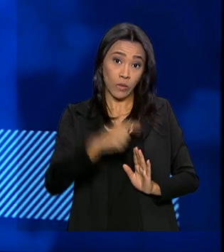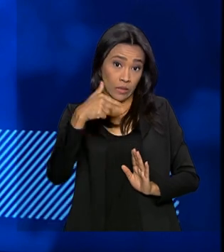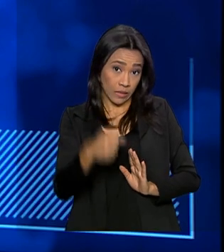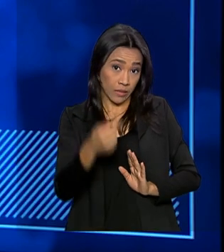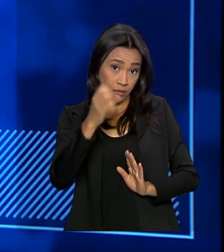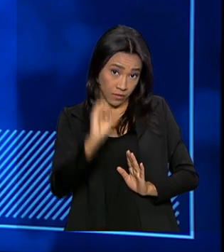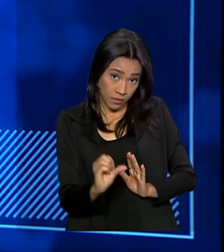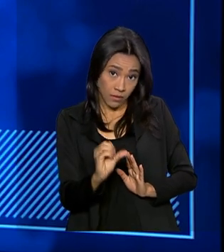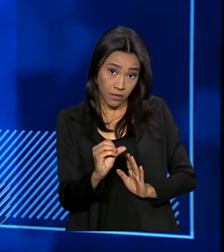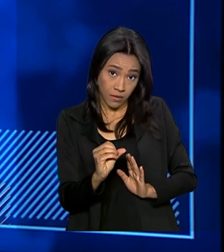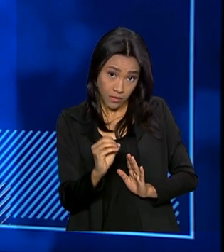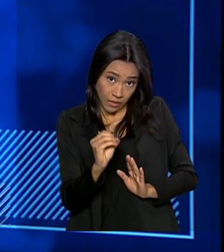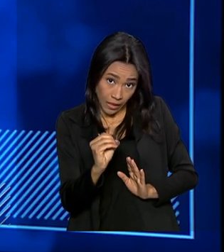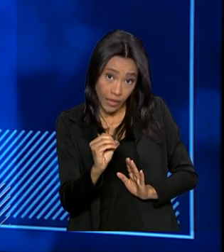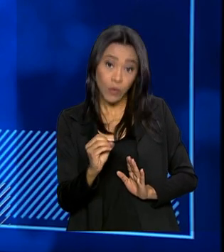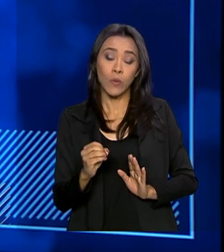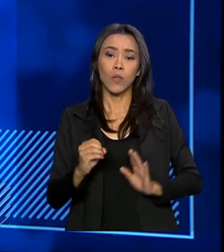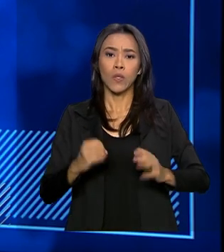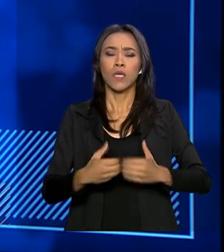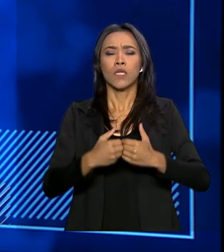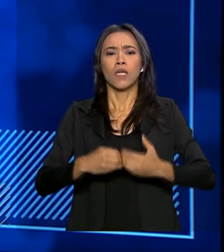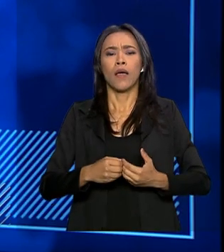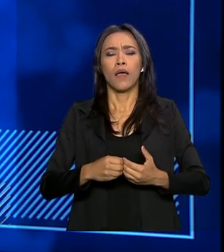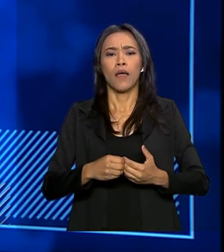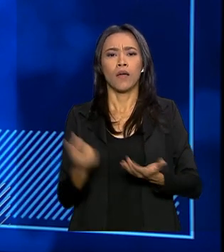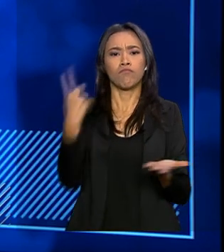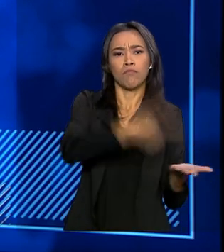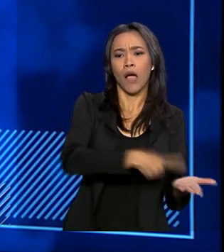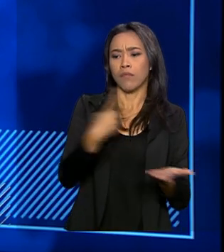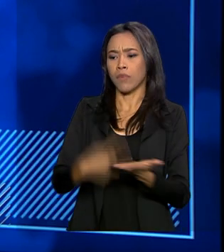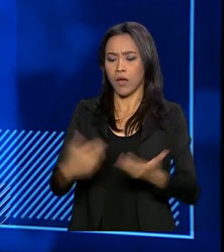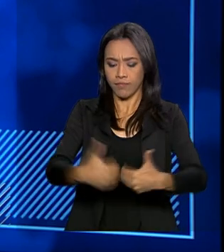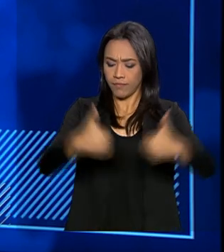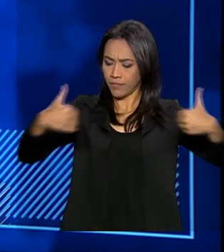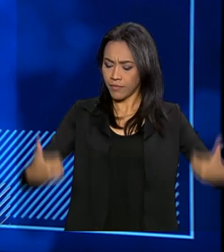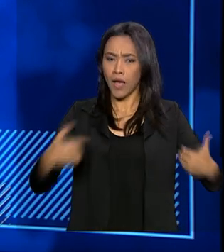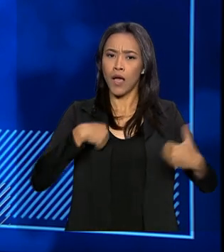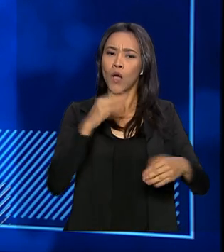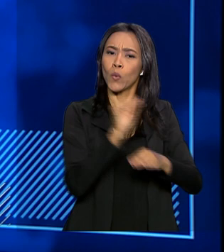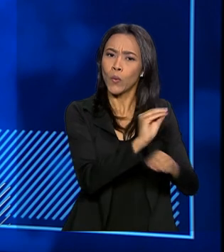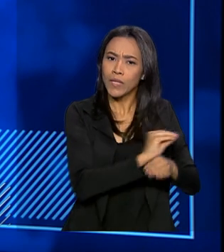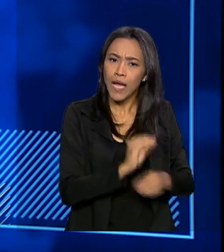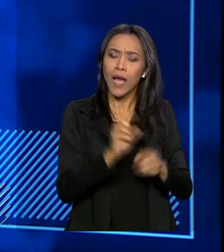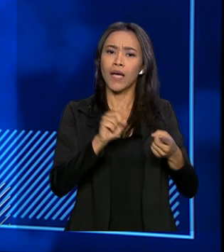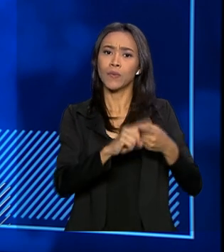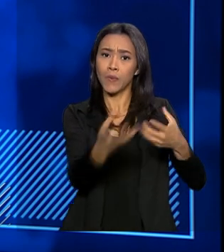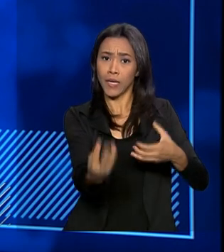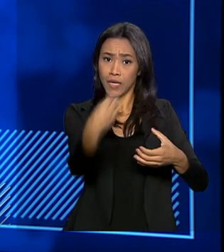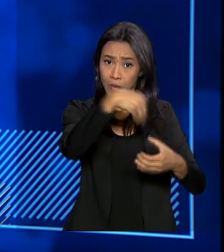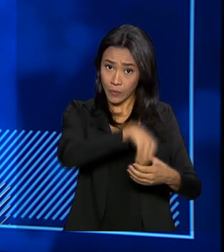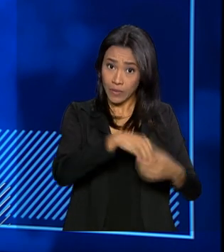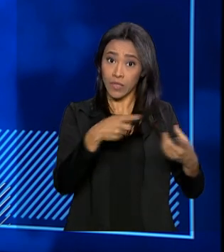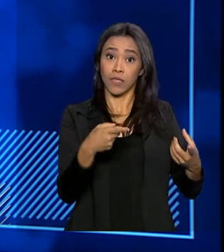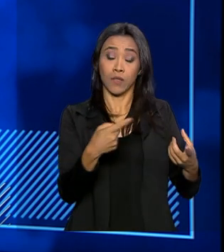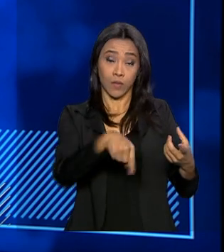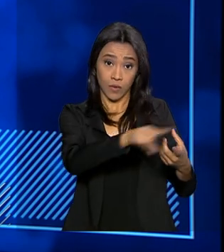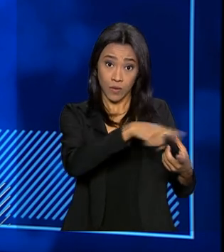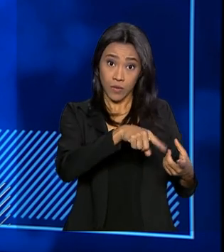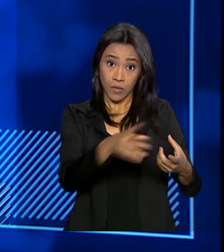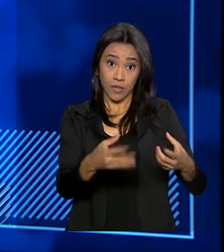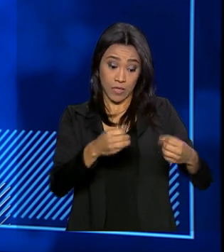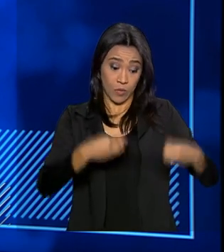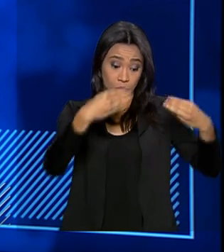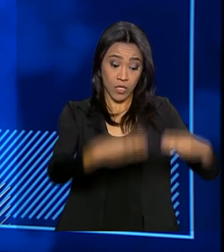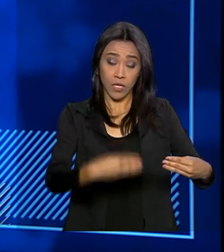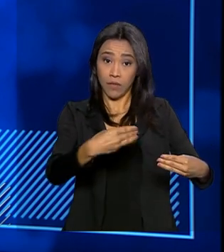transferiu as competências relacionadas à prevenção, cuidado, reinserção dos dependentes químicos para o Ministério da